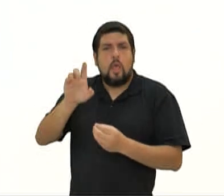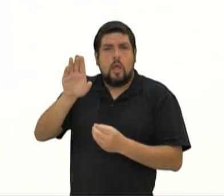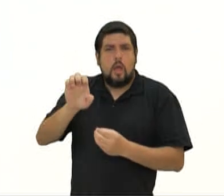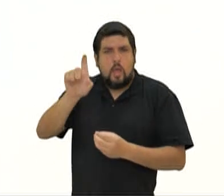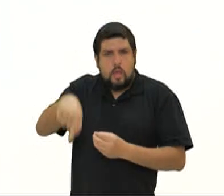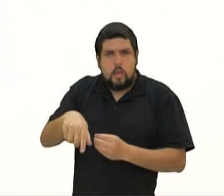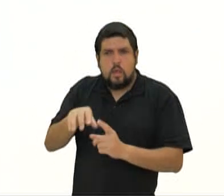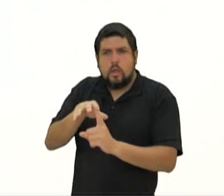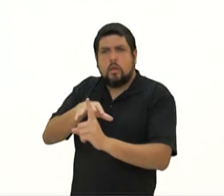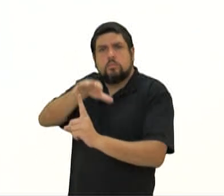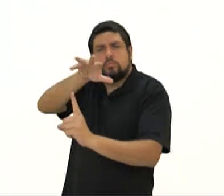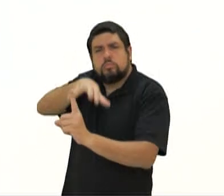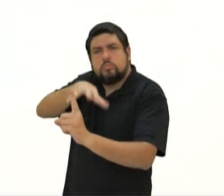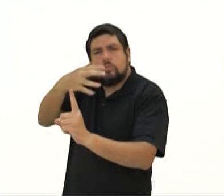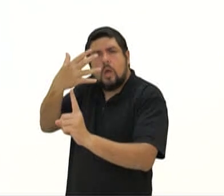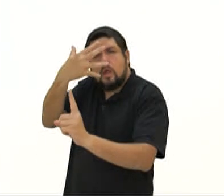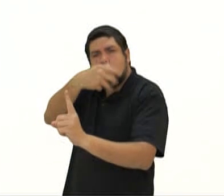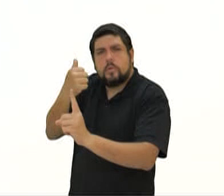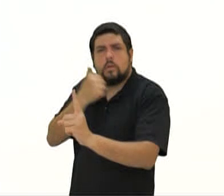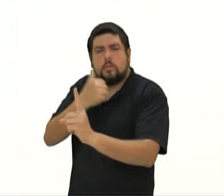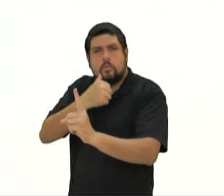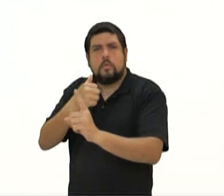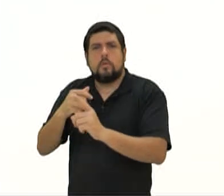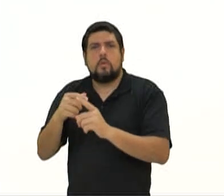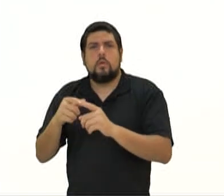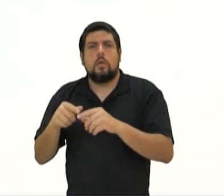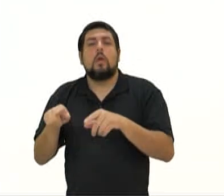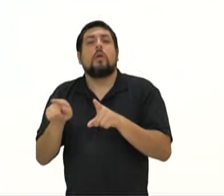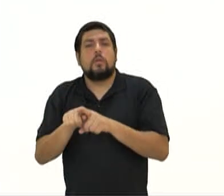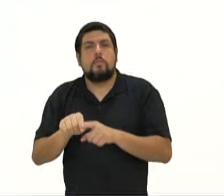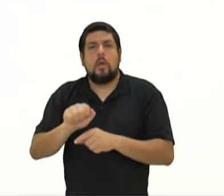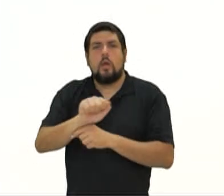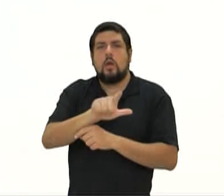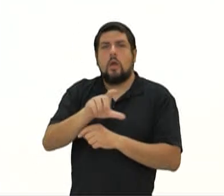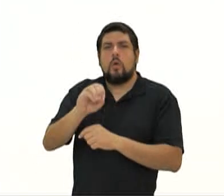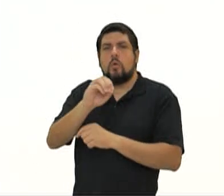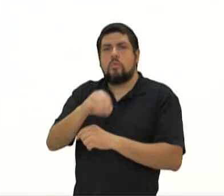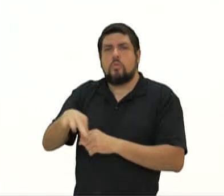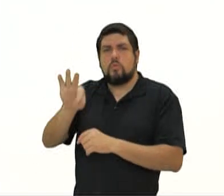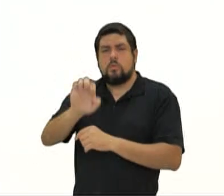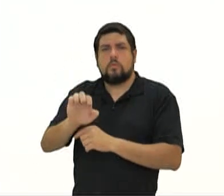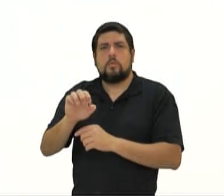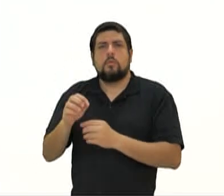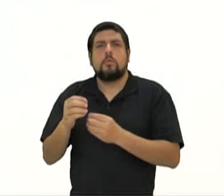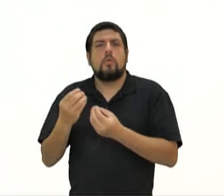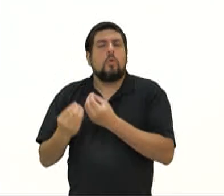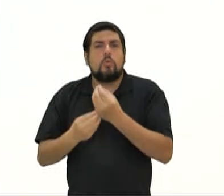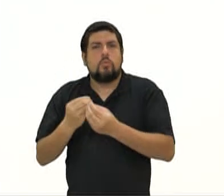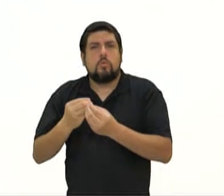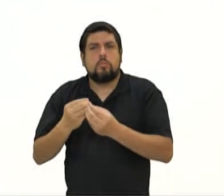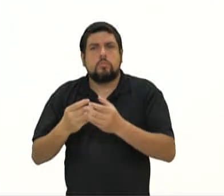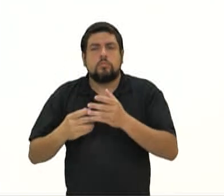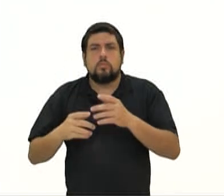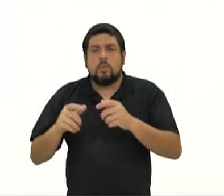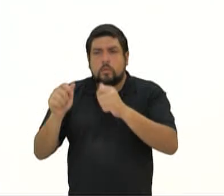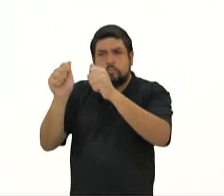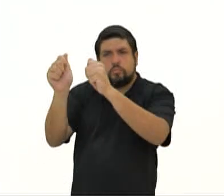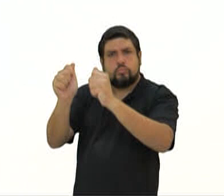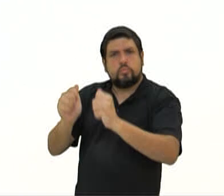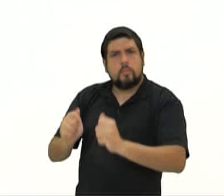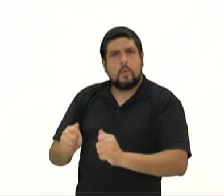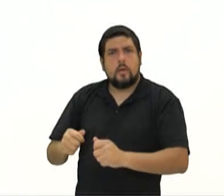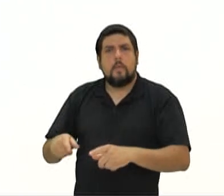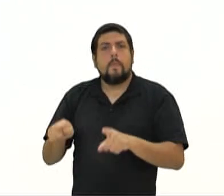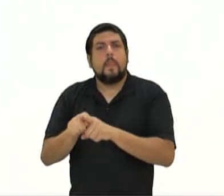característica da arte helenística, como tinha também essa ideia do laoco ontem, exprimindo o ator, a violência, o realismo e a sensação de